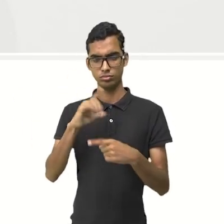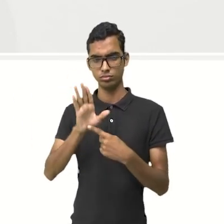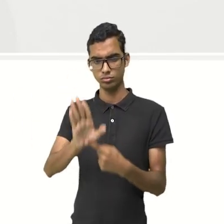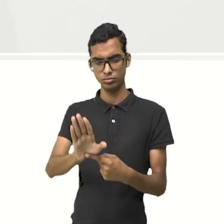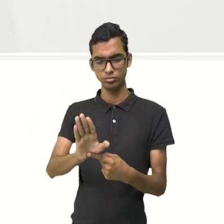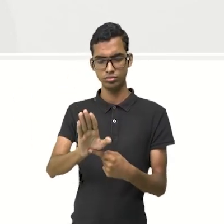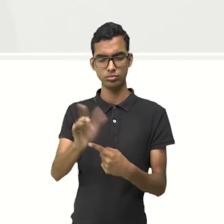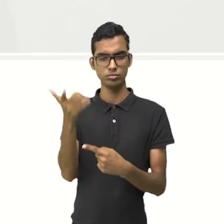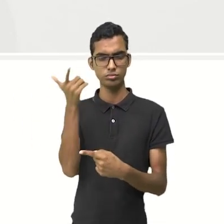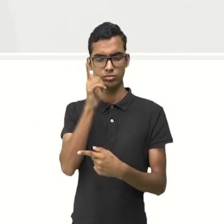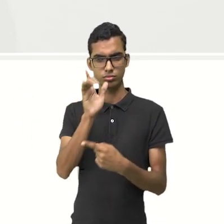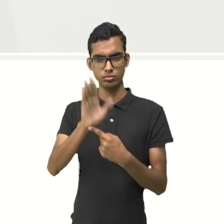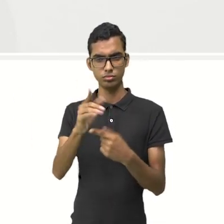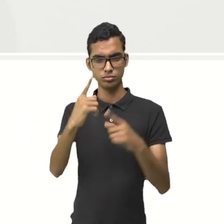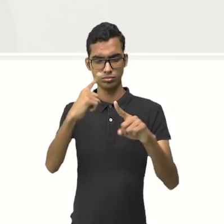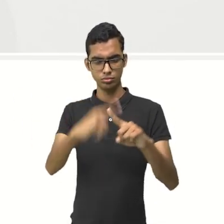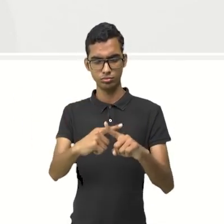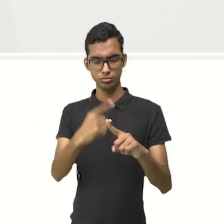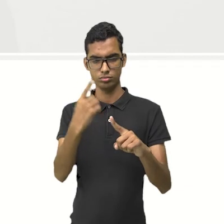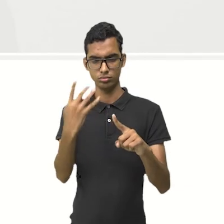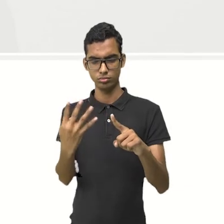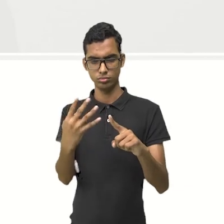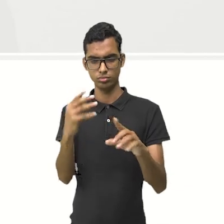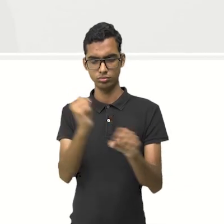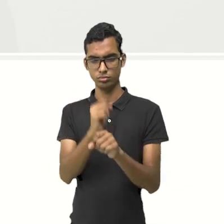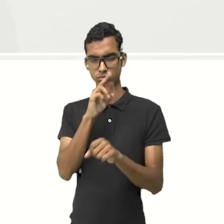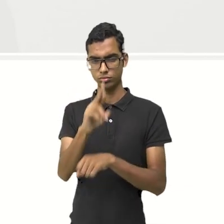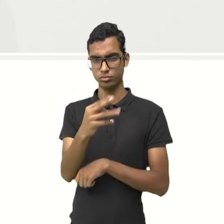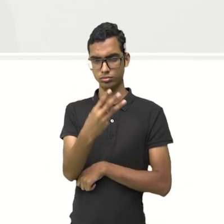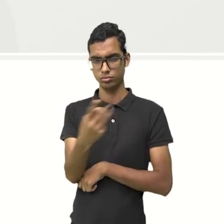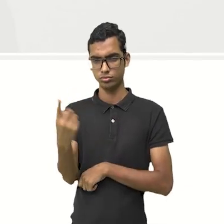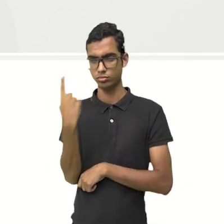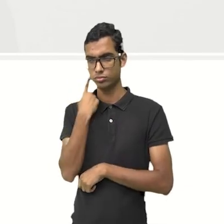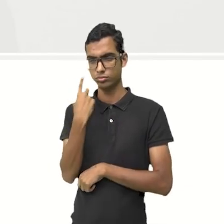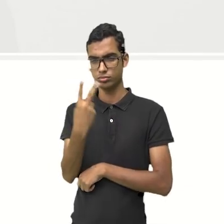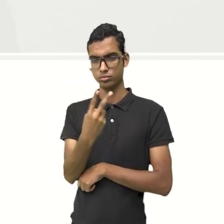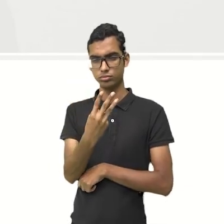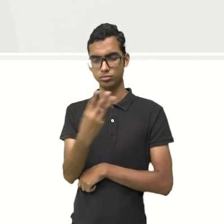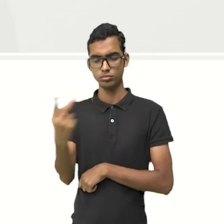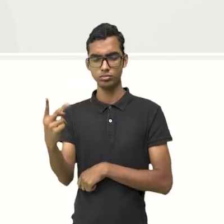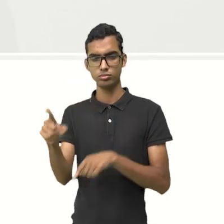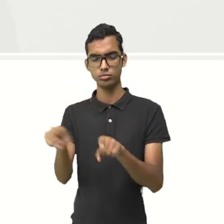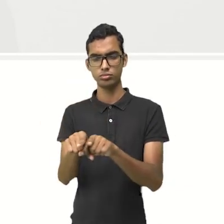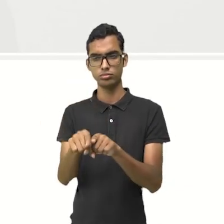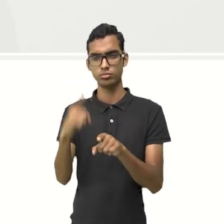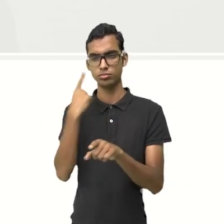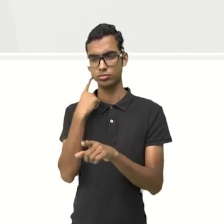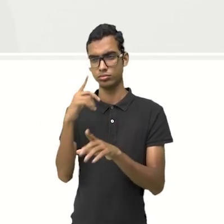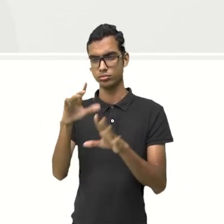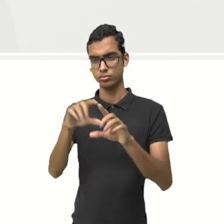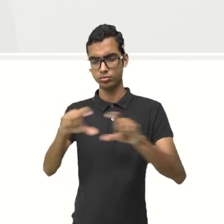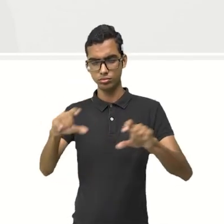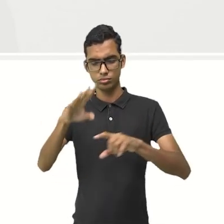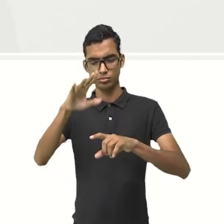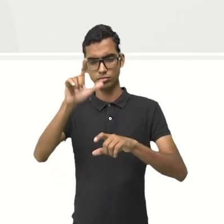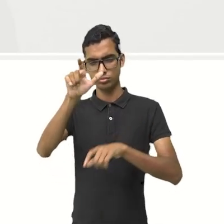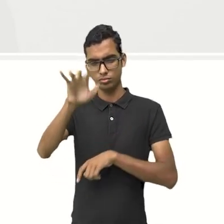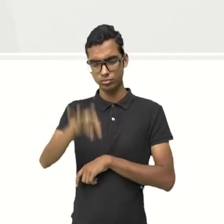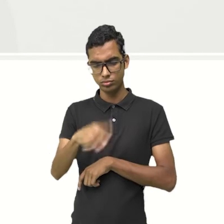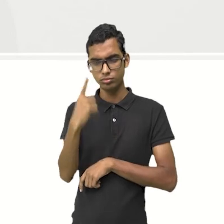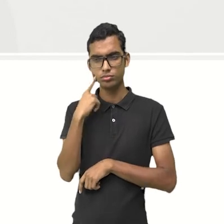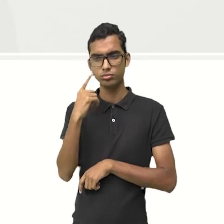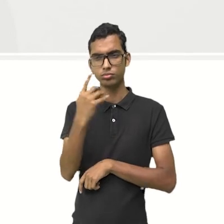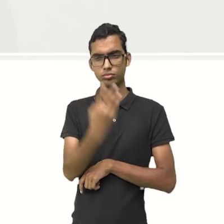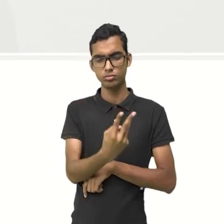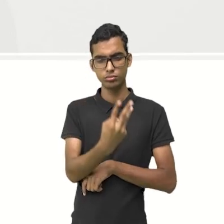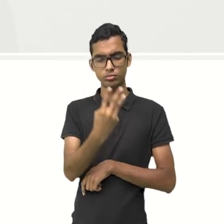colocar aqui, que eu multiplico por 4, que vai dar 32? Basta que você vá na tabuada de 4. 4 vezes 1 dá 4. 4 vezes 2 dá